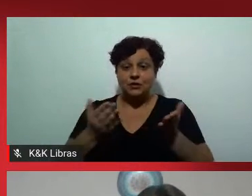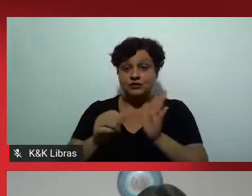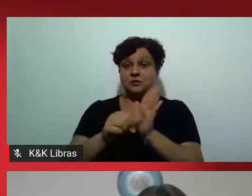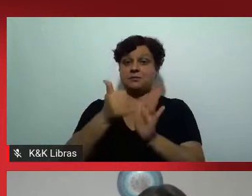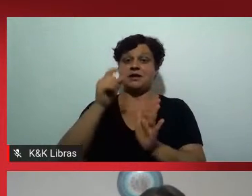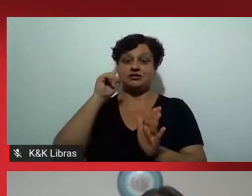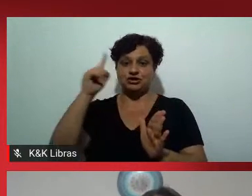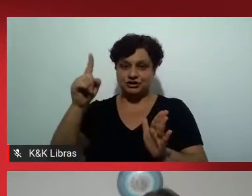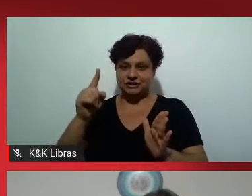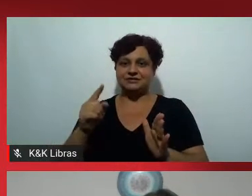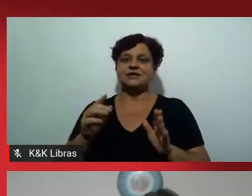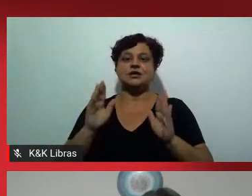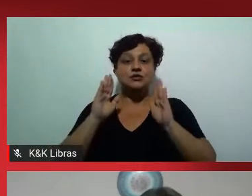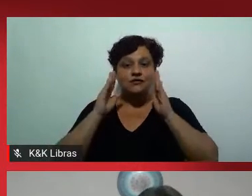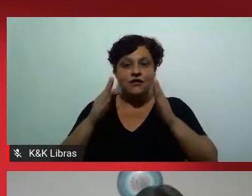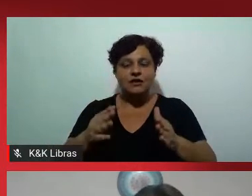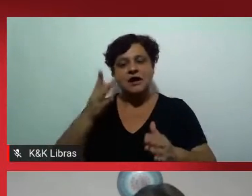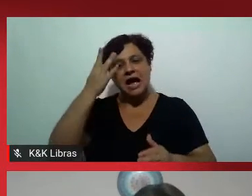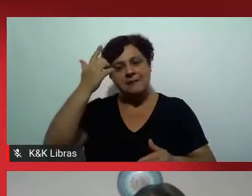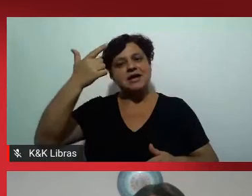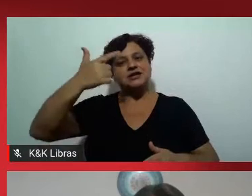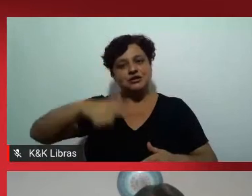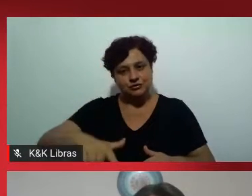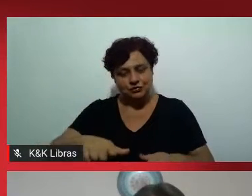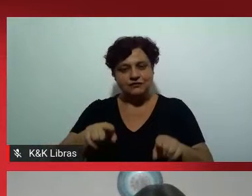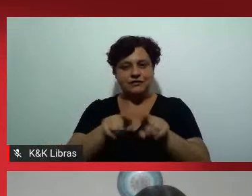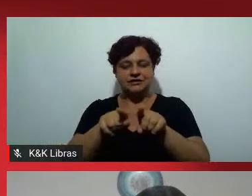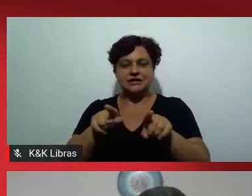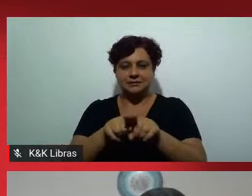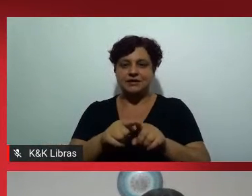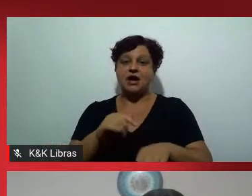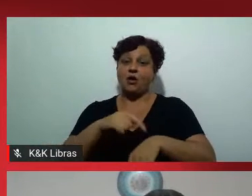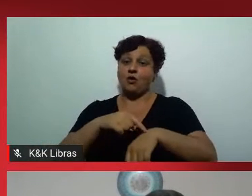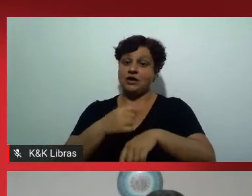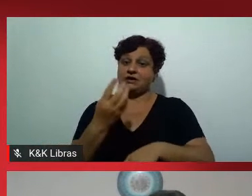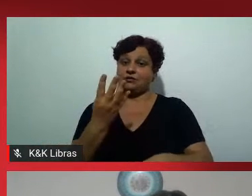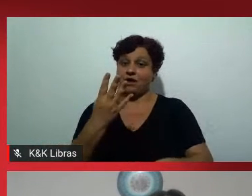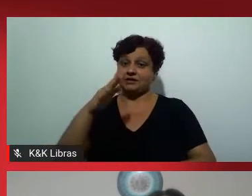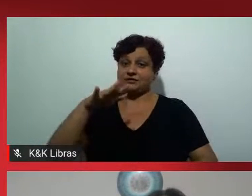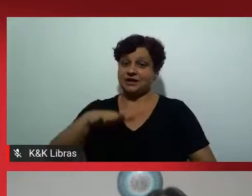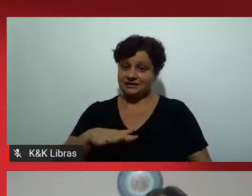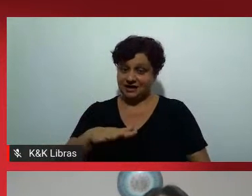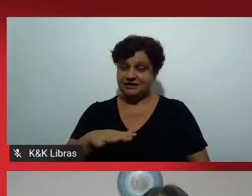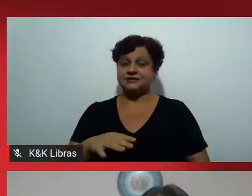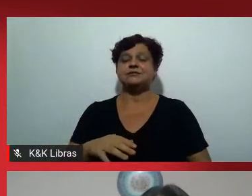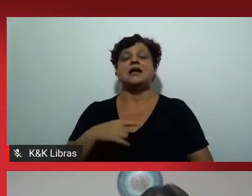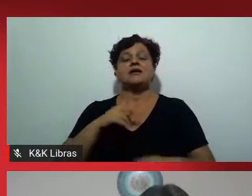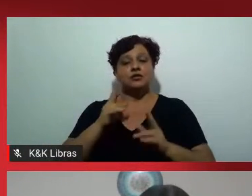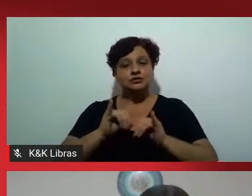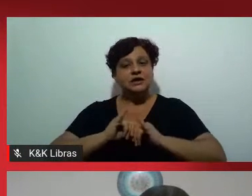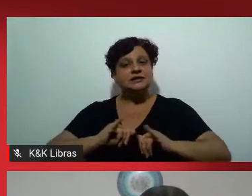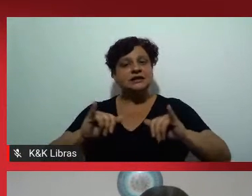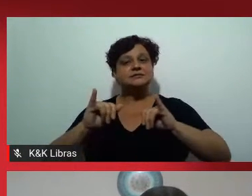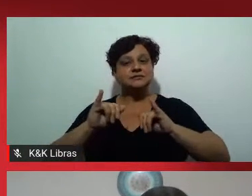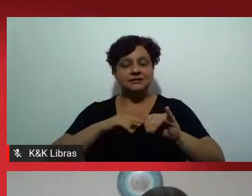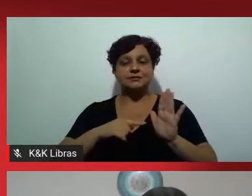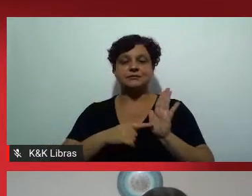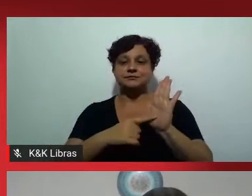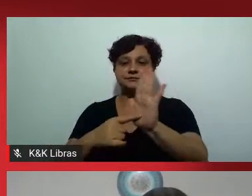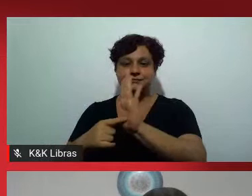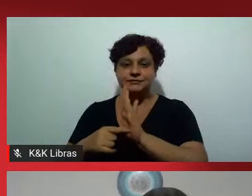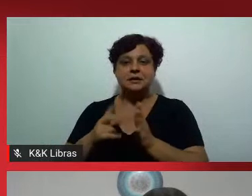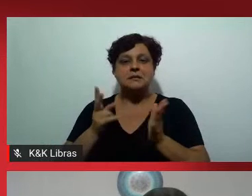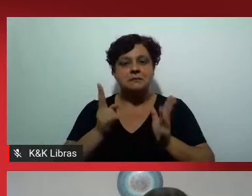dia do nosso fórum amanhã nós estaremos de volta às 16 horas a transmissão continua sendo feita